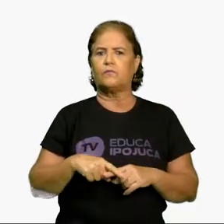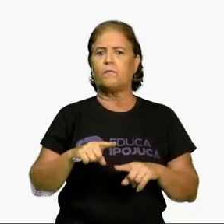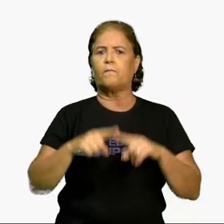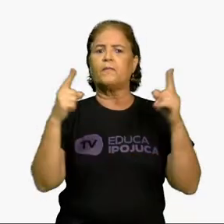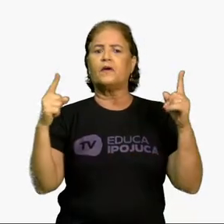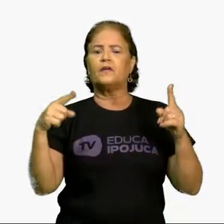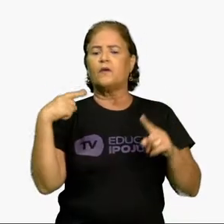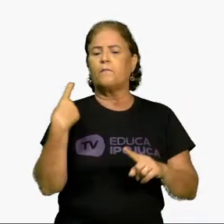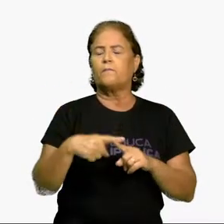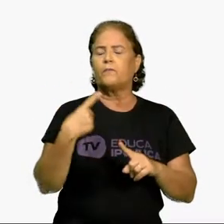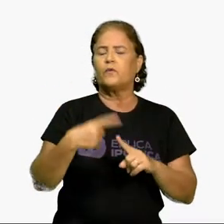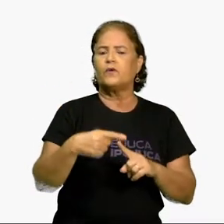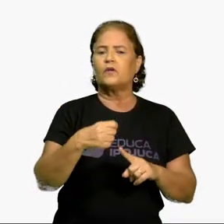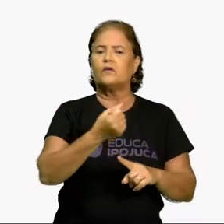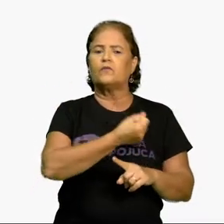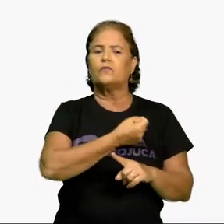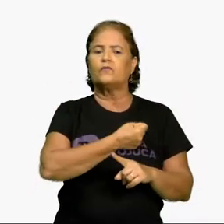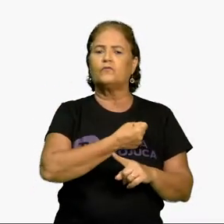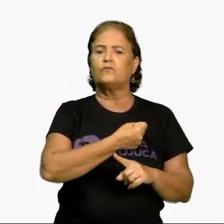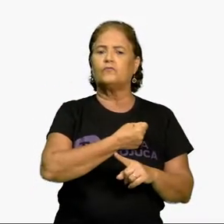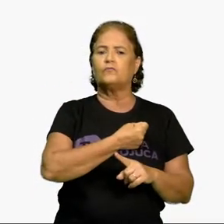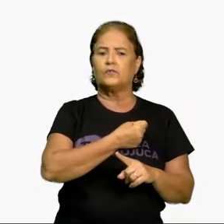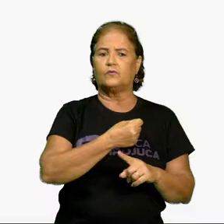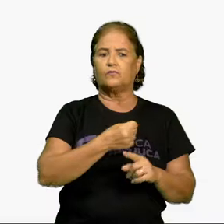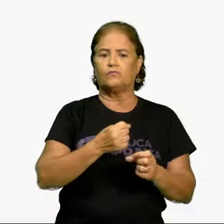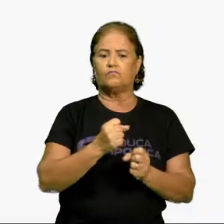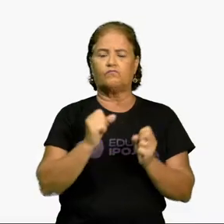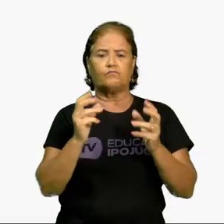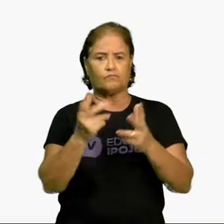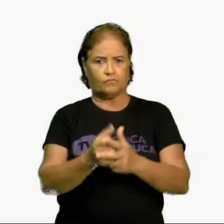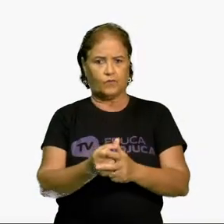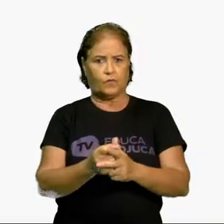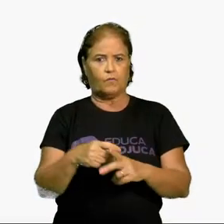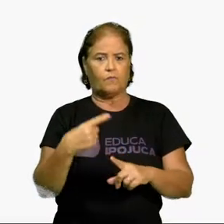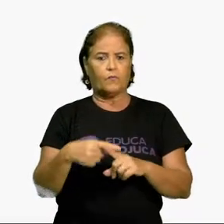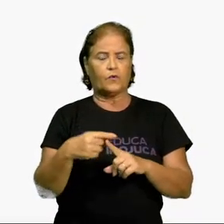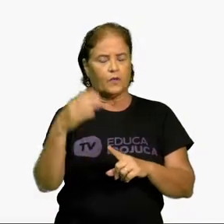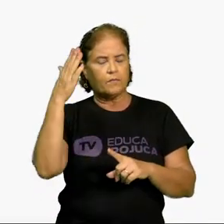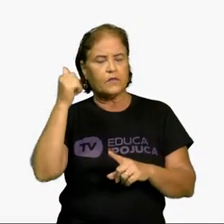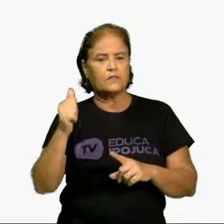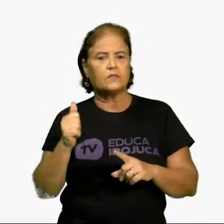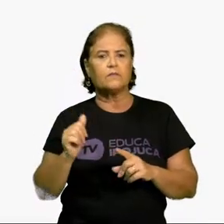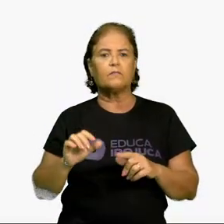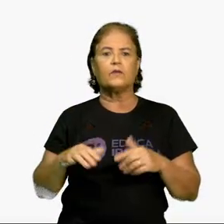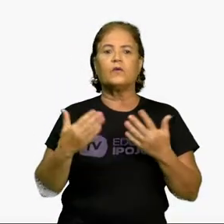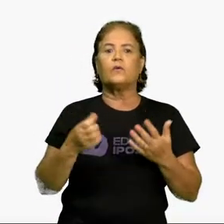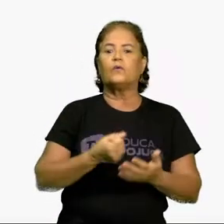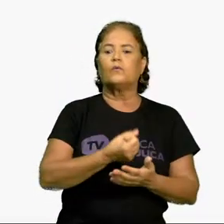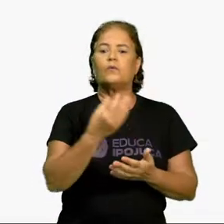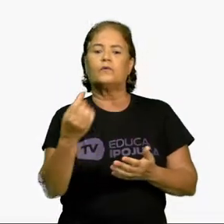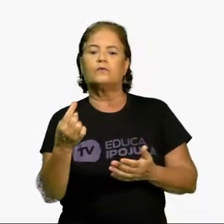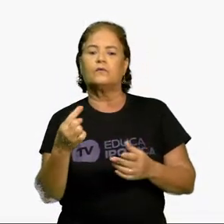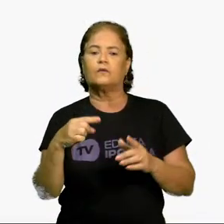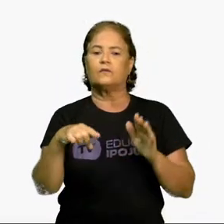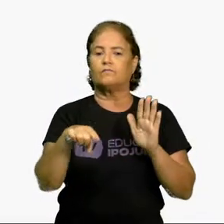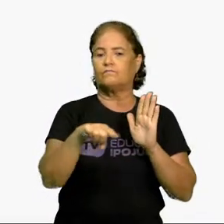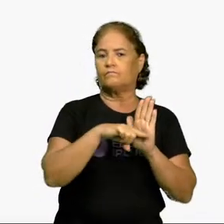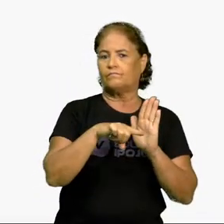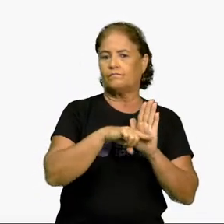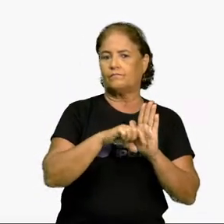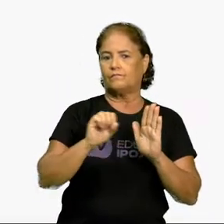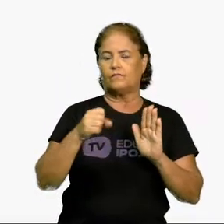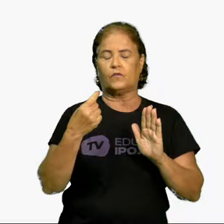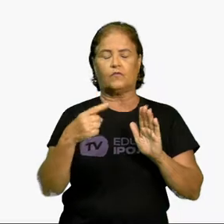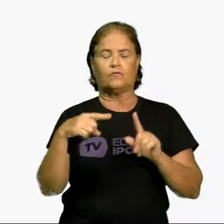positivo, saldo negativo, ou se a distância está abaixo do